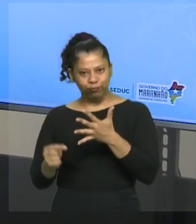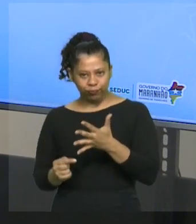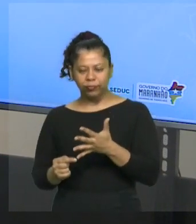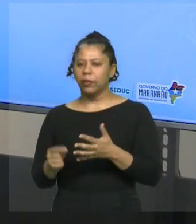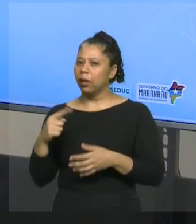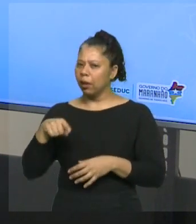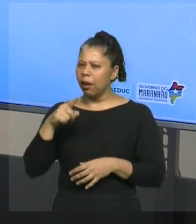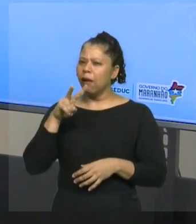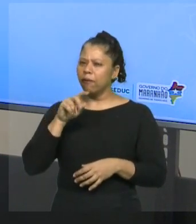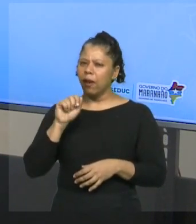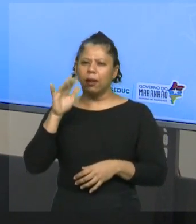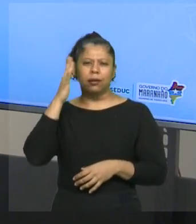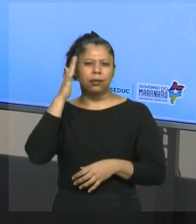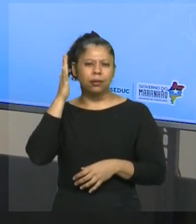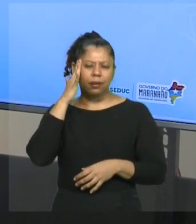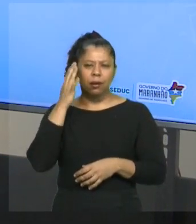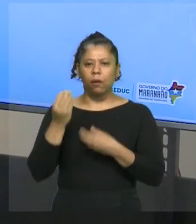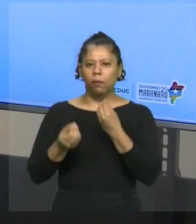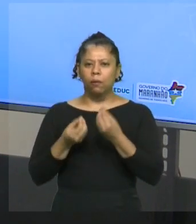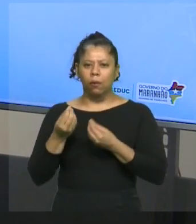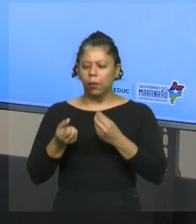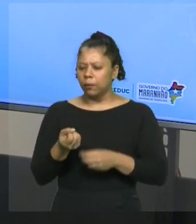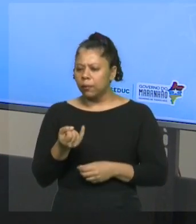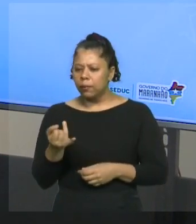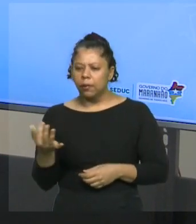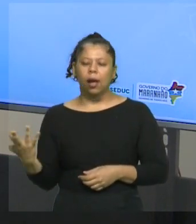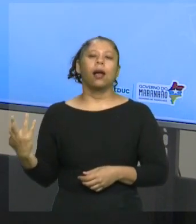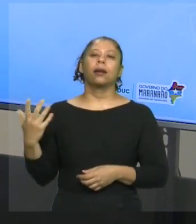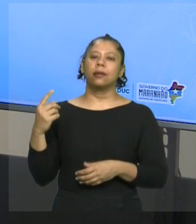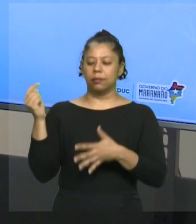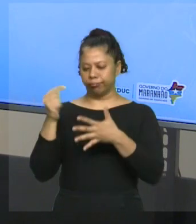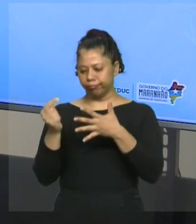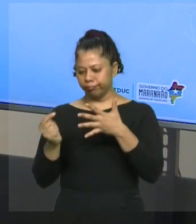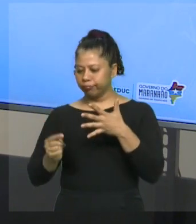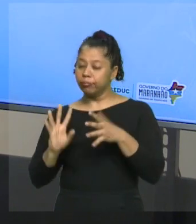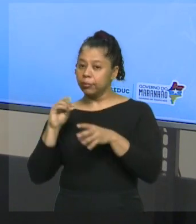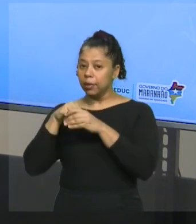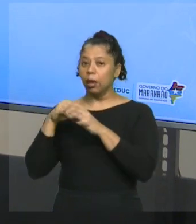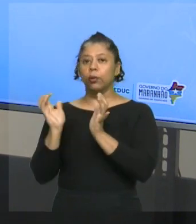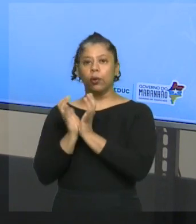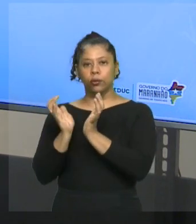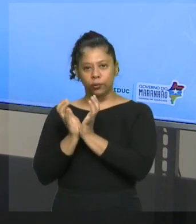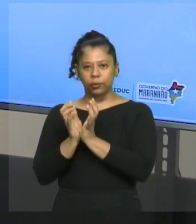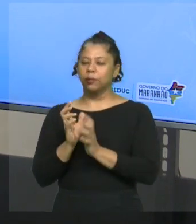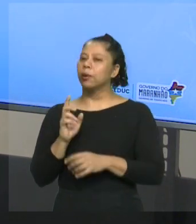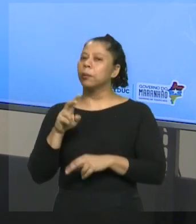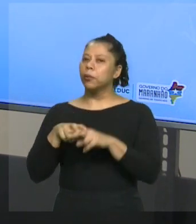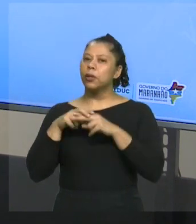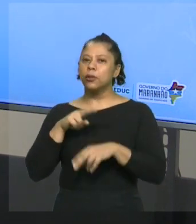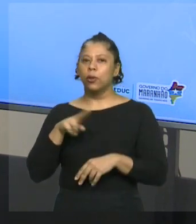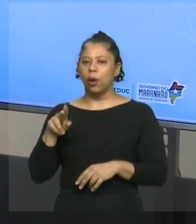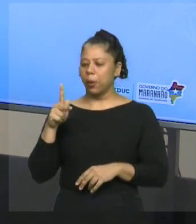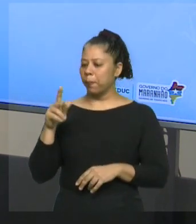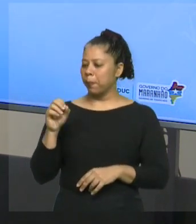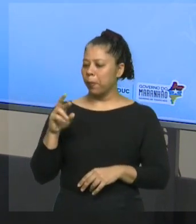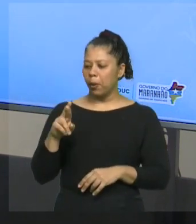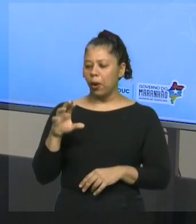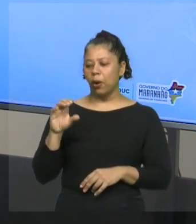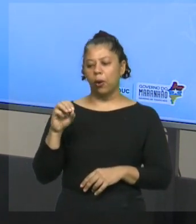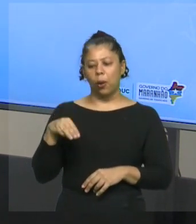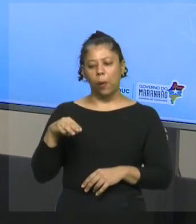compreender quais são os elementos que fazem parte desse conjunto. Por isso, o nome é por compreensão.